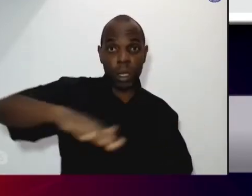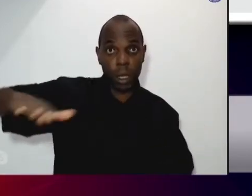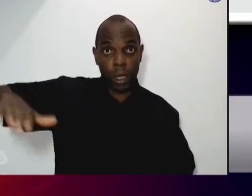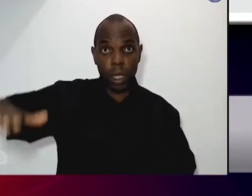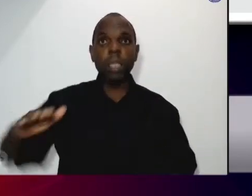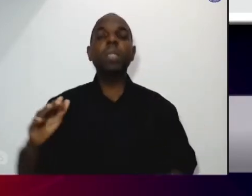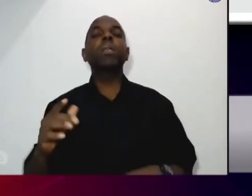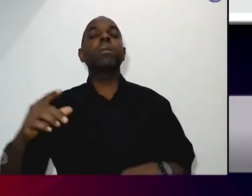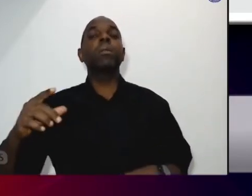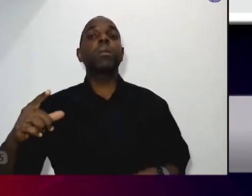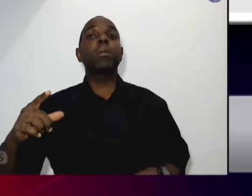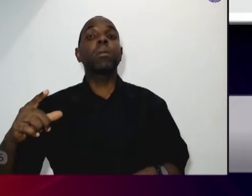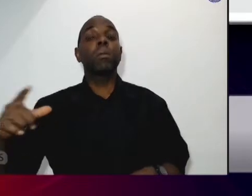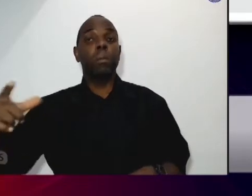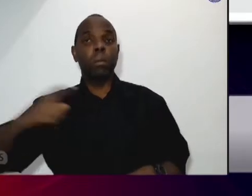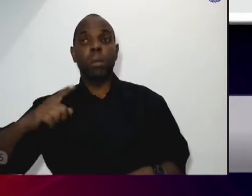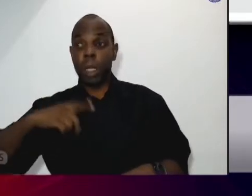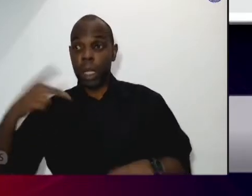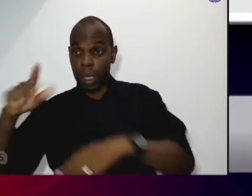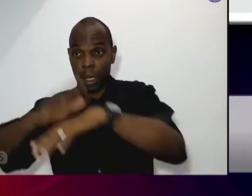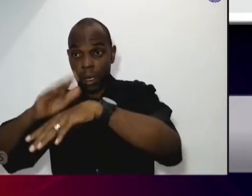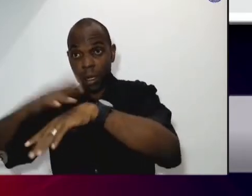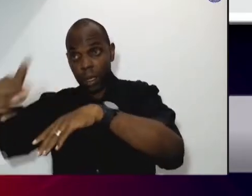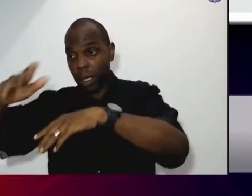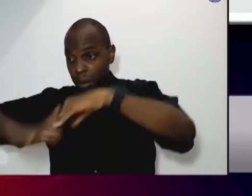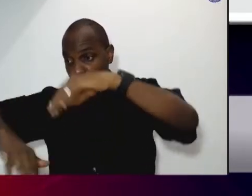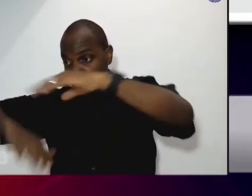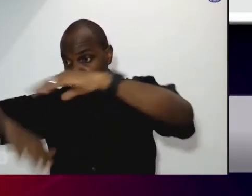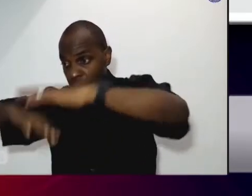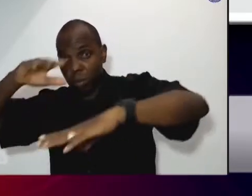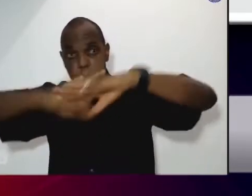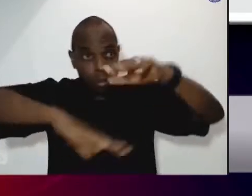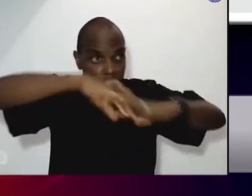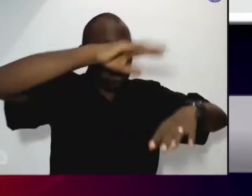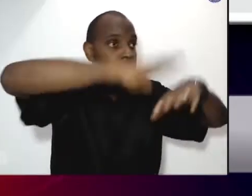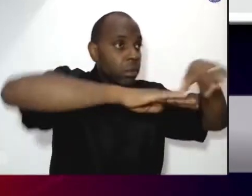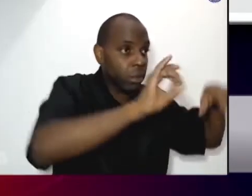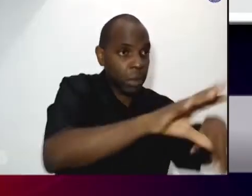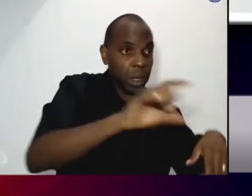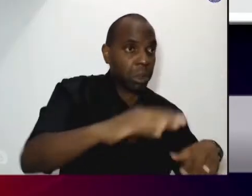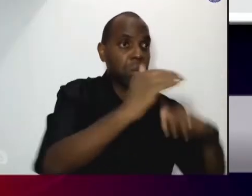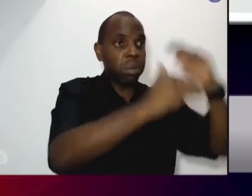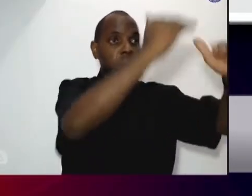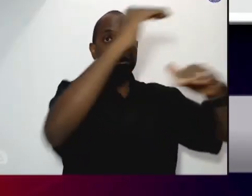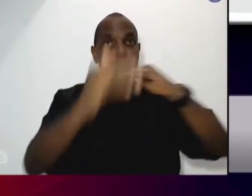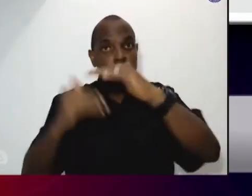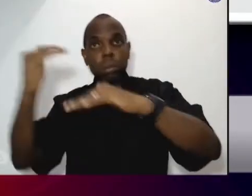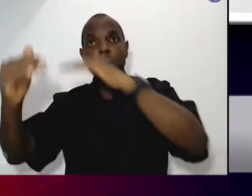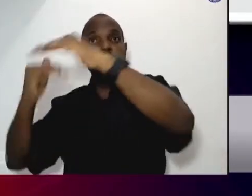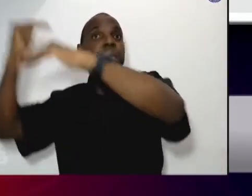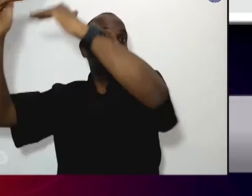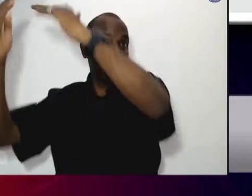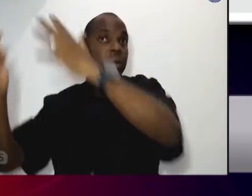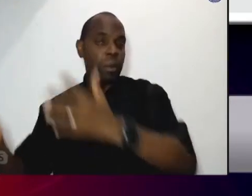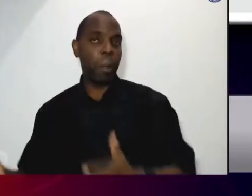talentos. Garantimos todos os dias que nenhuma família